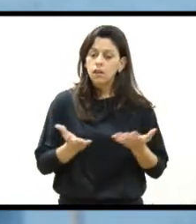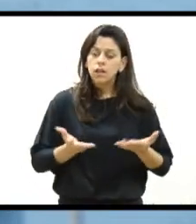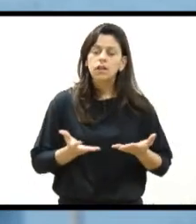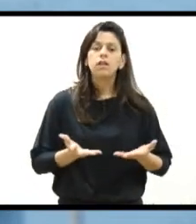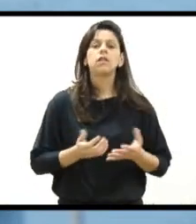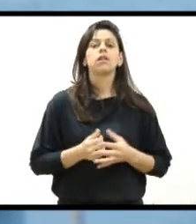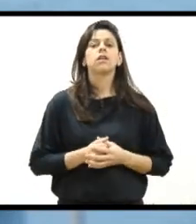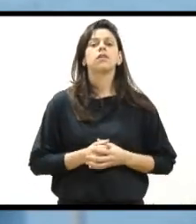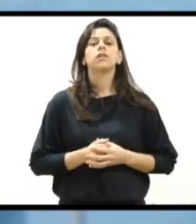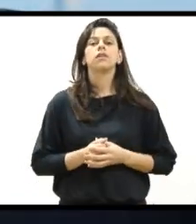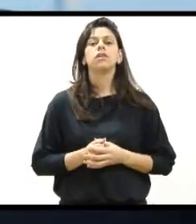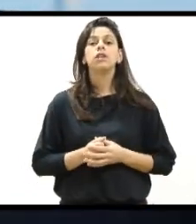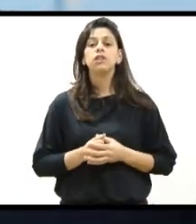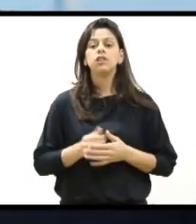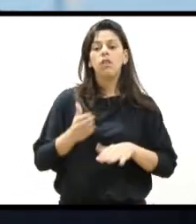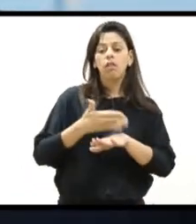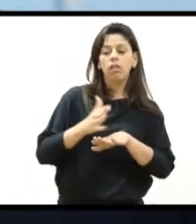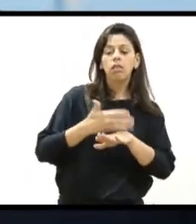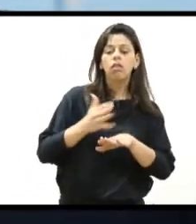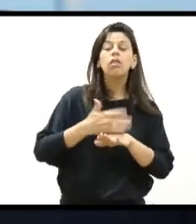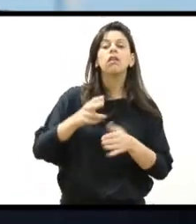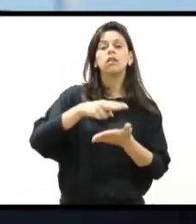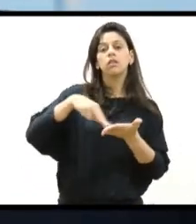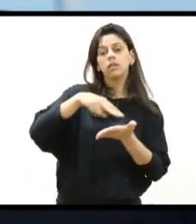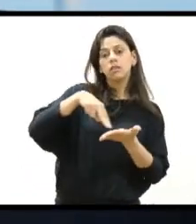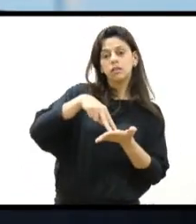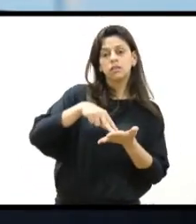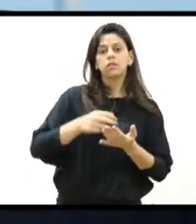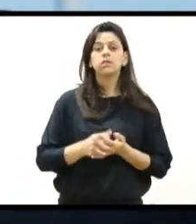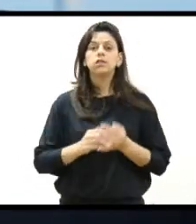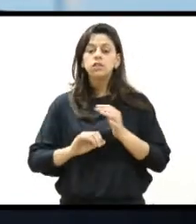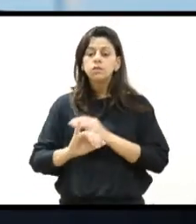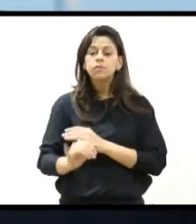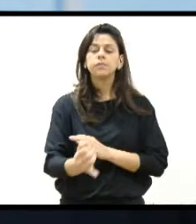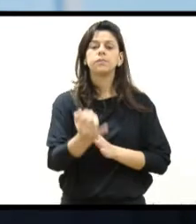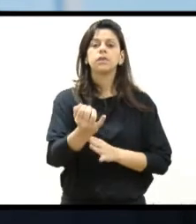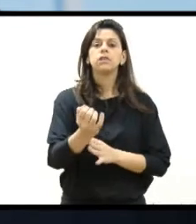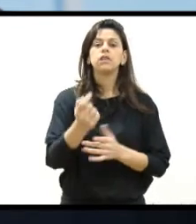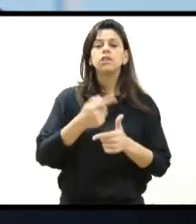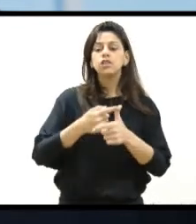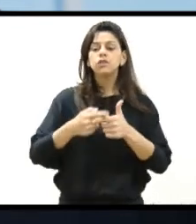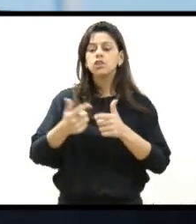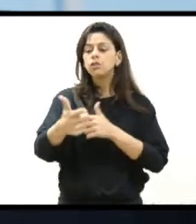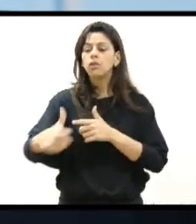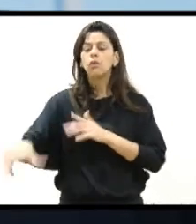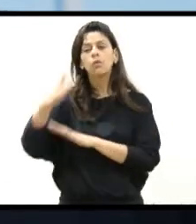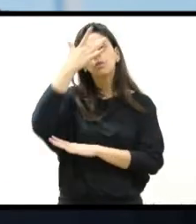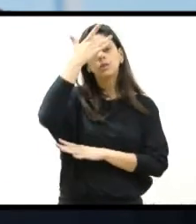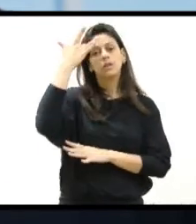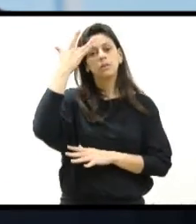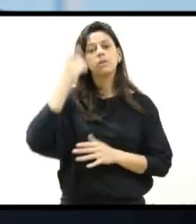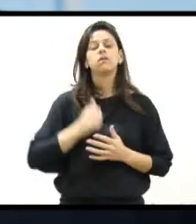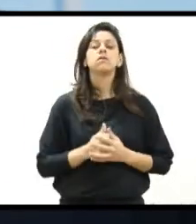a gente está pegando uma coreografia. A gente tem a oportunidade de estar dividindo o nosso trabalho com mais pessoas, né? Isso,